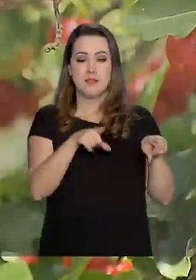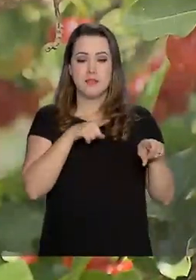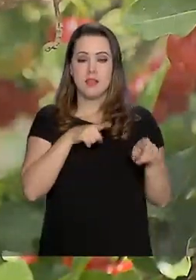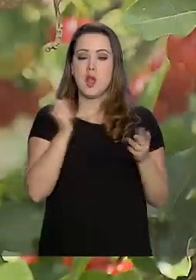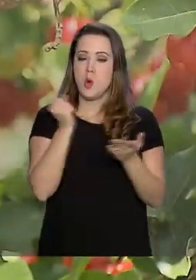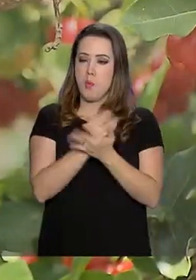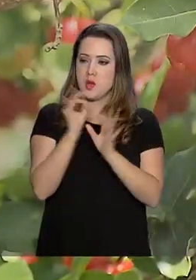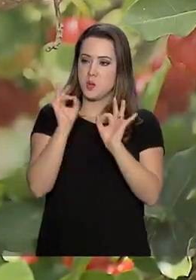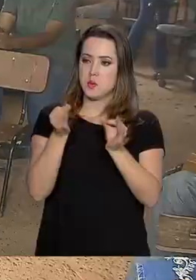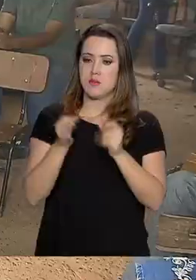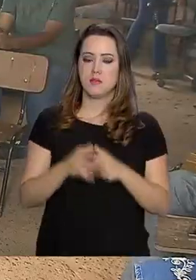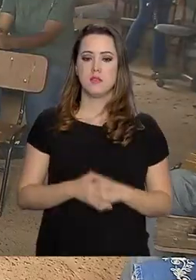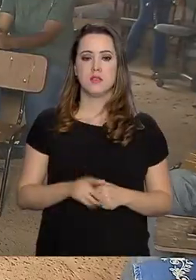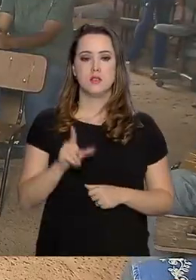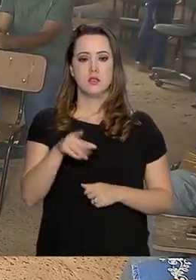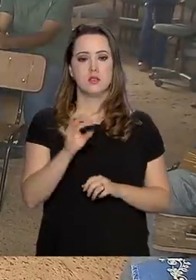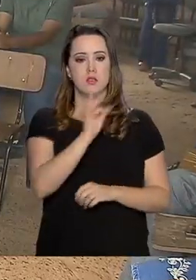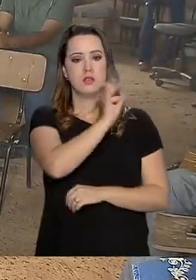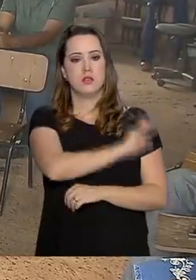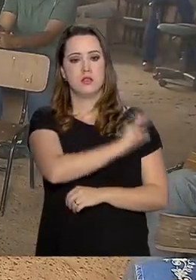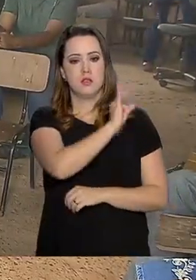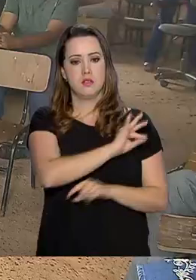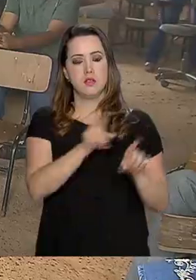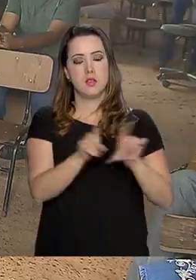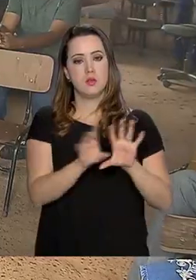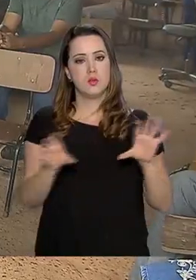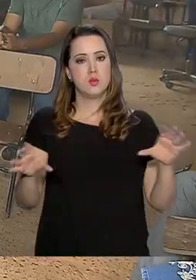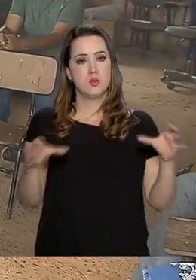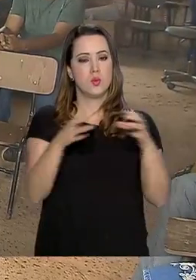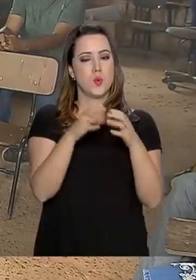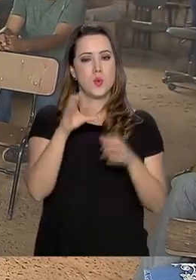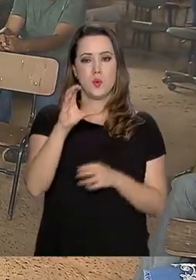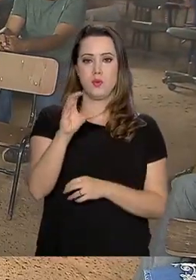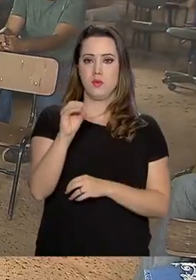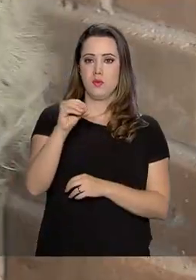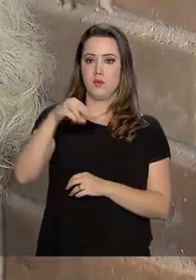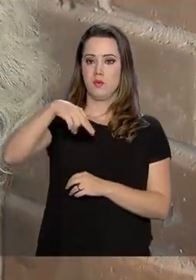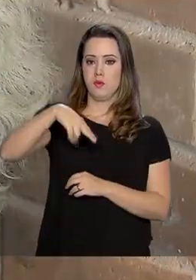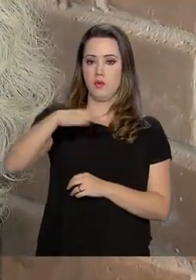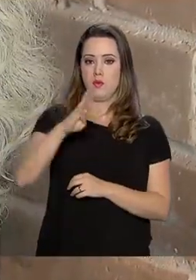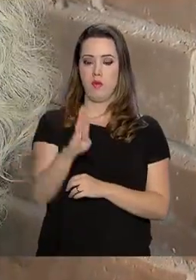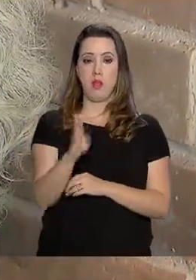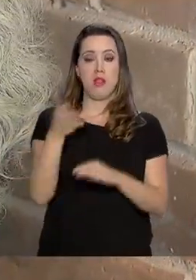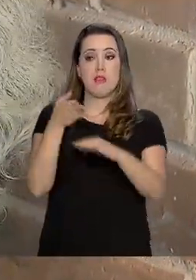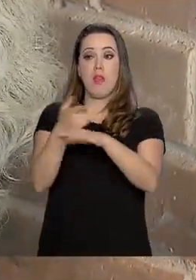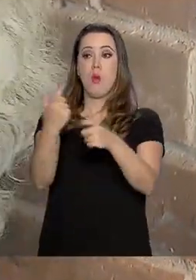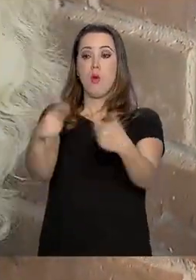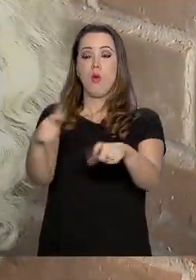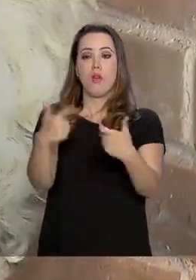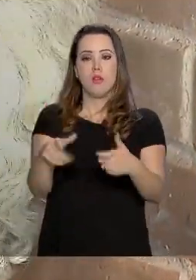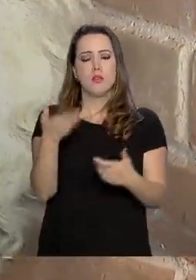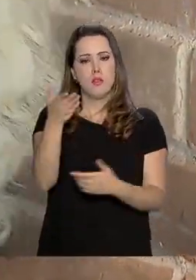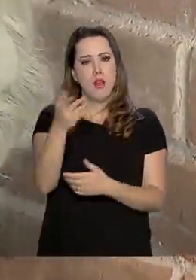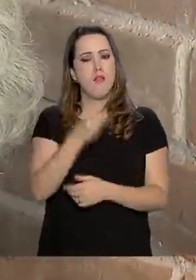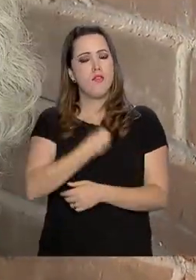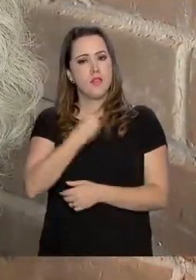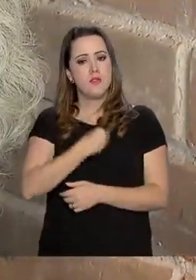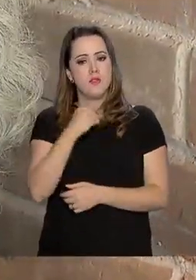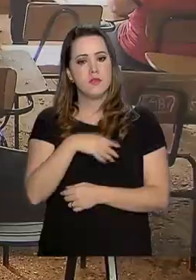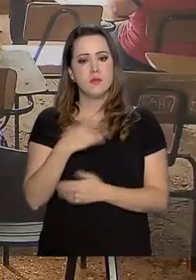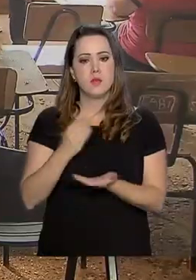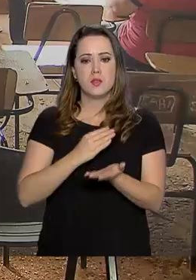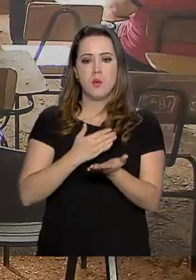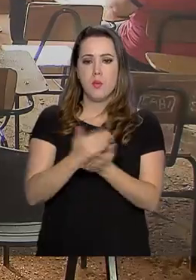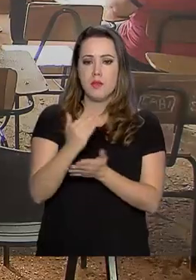comprador garantido. Técnicos da Companhia Nacional de Abastecimento Conab foram até o local onde ela mora para